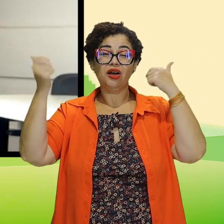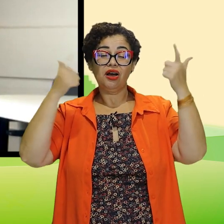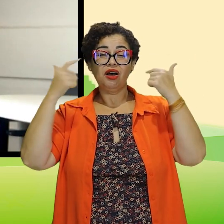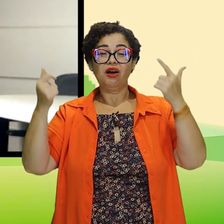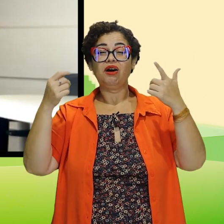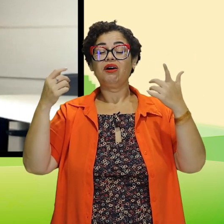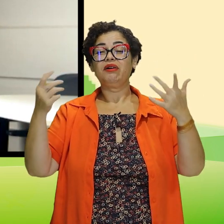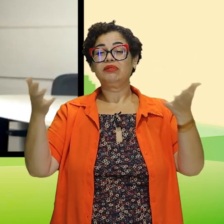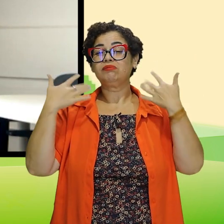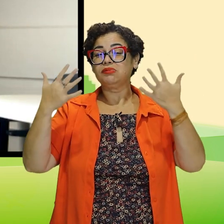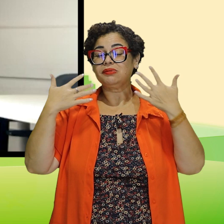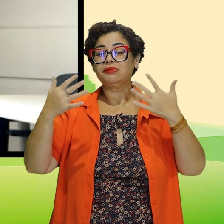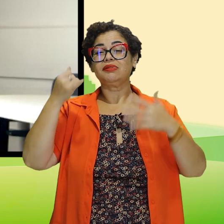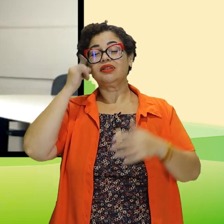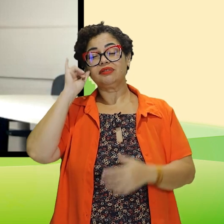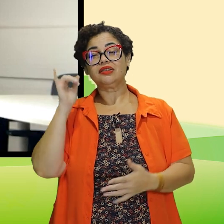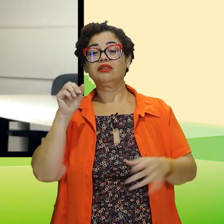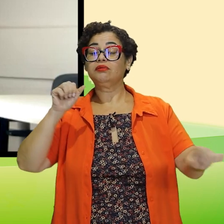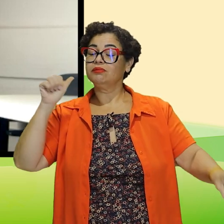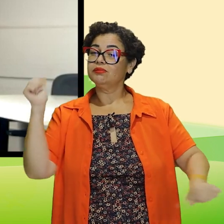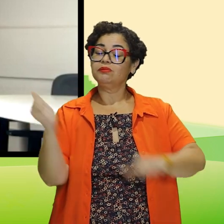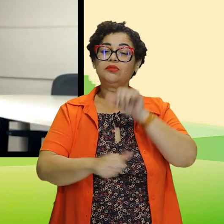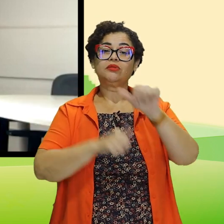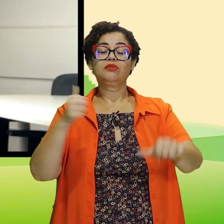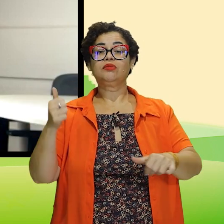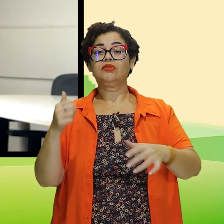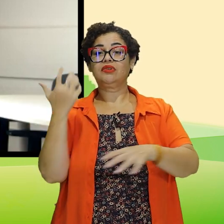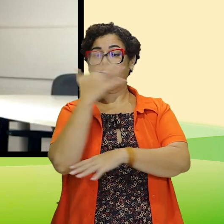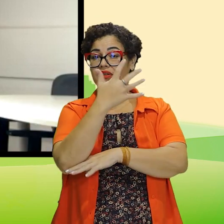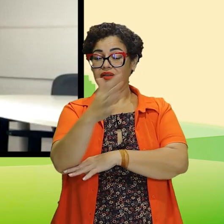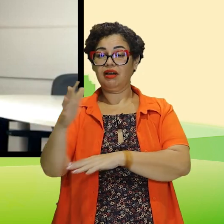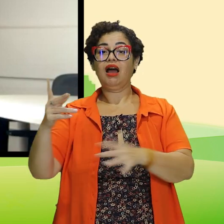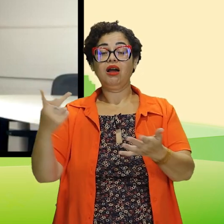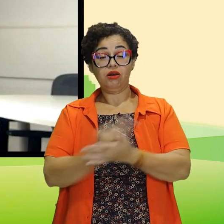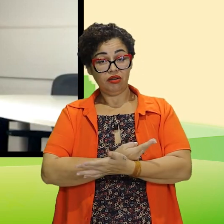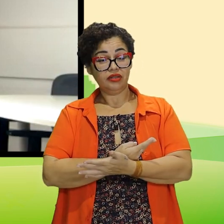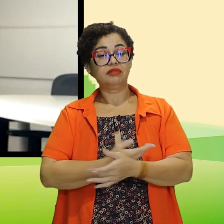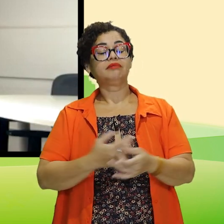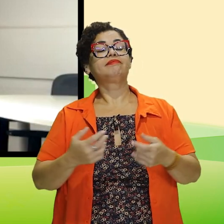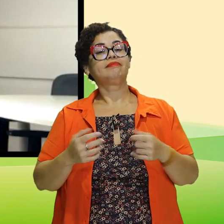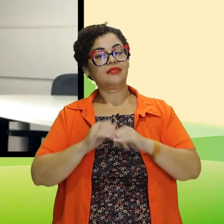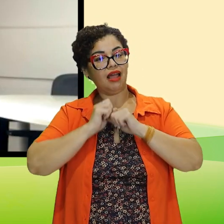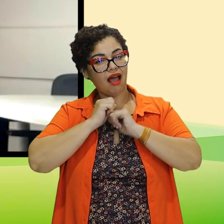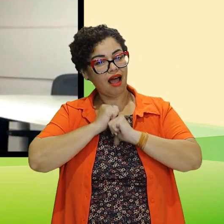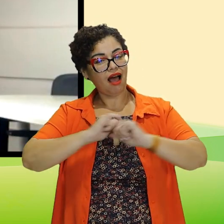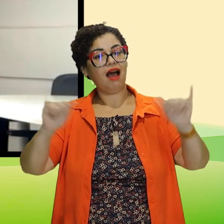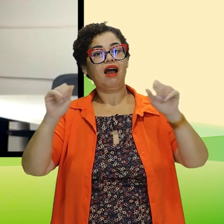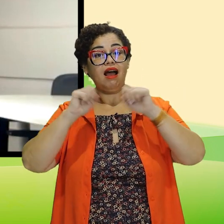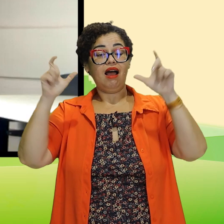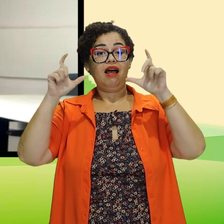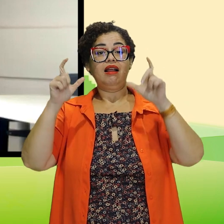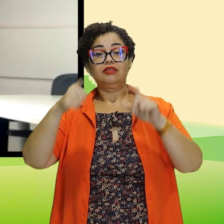ao ar livre. Então, assim, mudanças ambientais, elas são